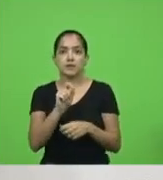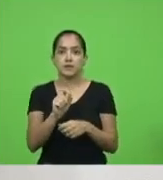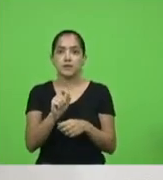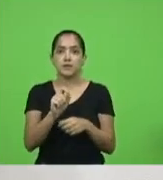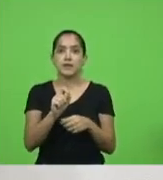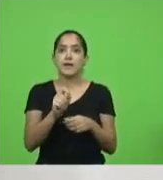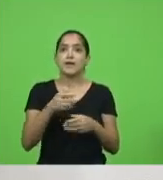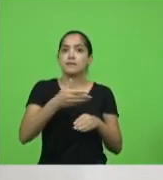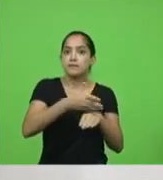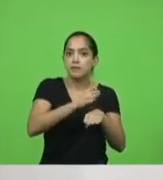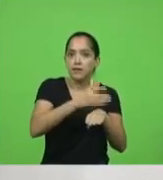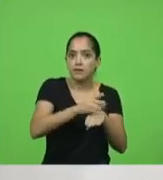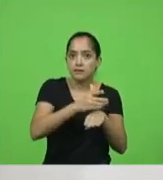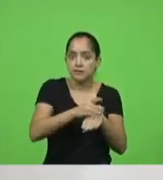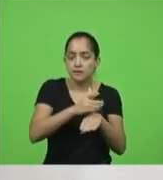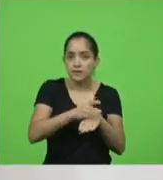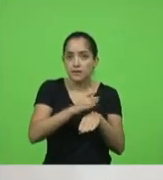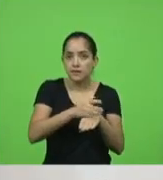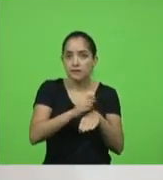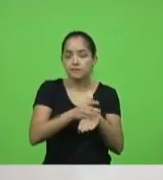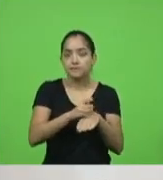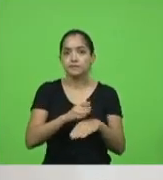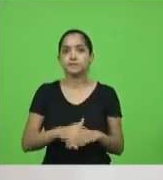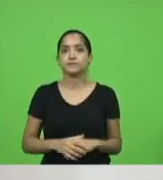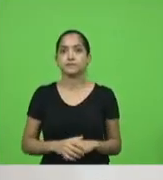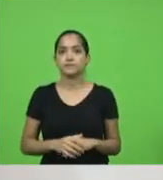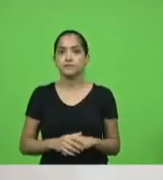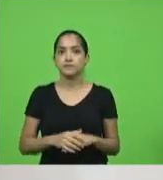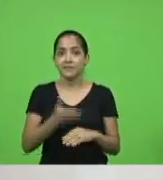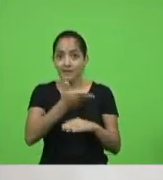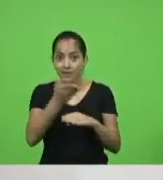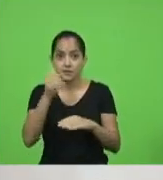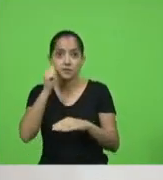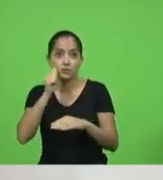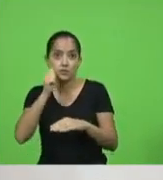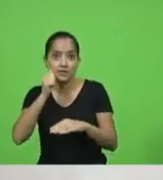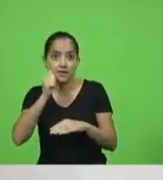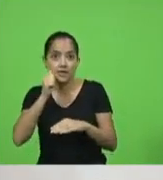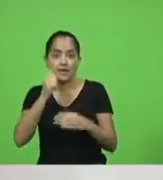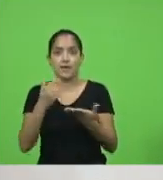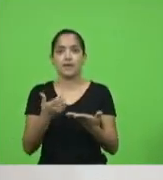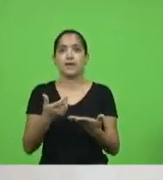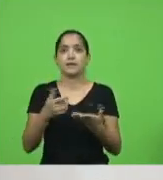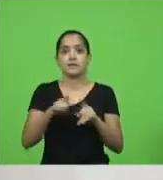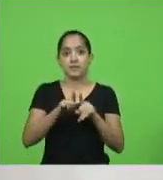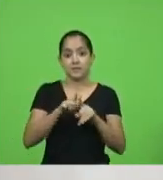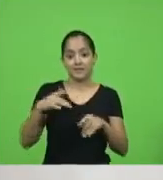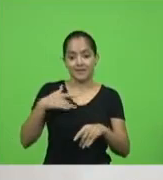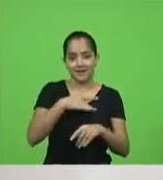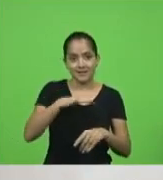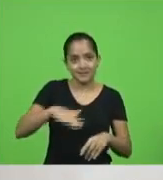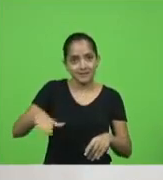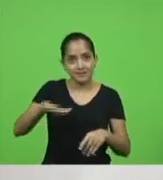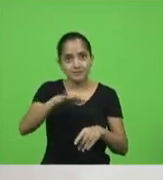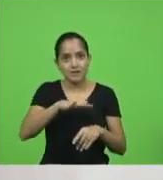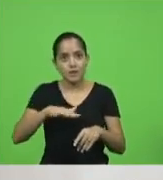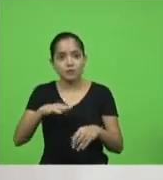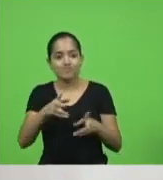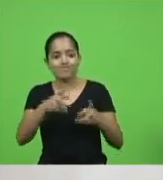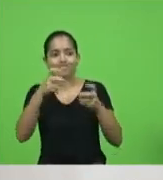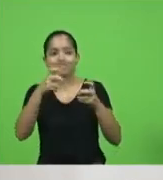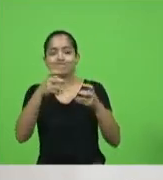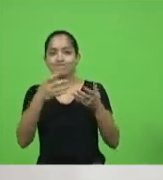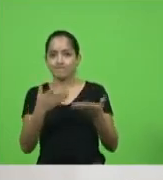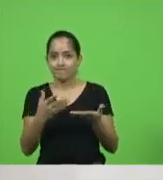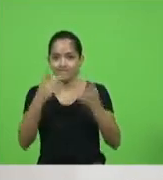treinar, deputado Ismael, as mulheres, agentes comunitários de saúde, para, ao perceberem uma situação